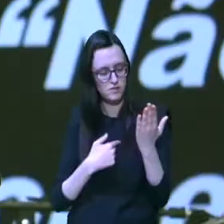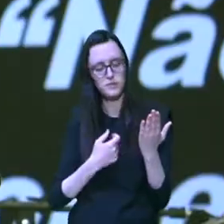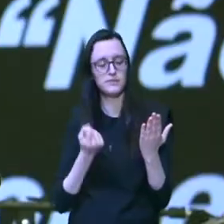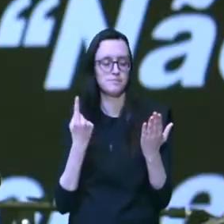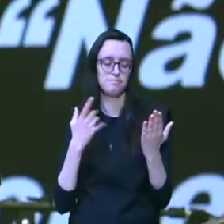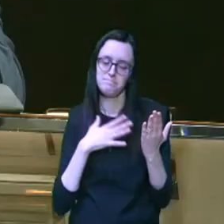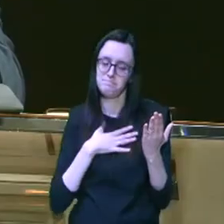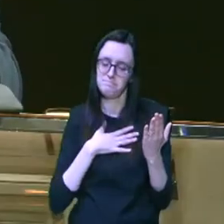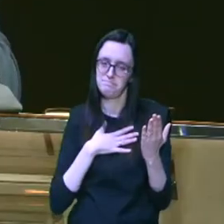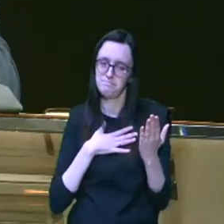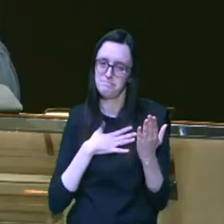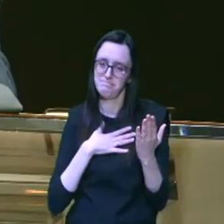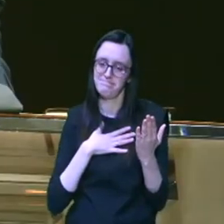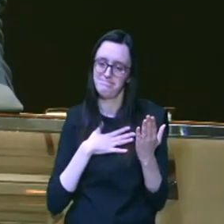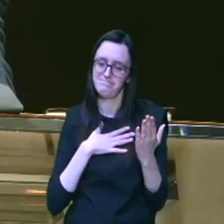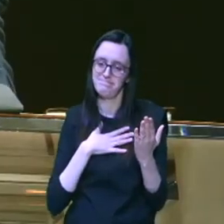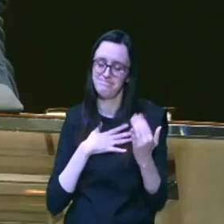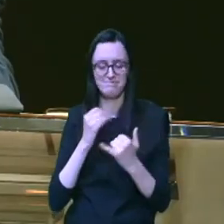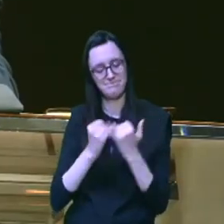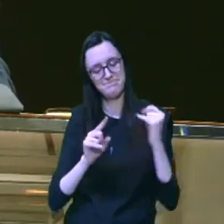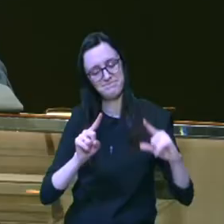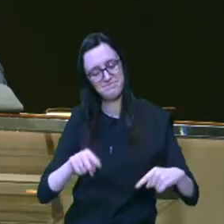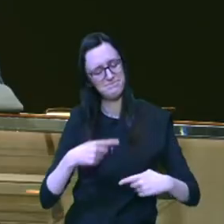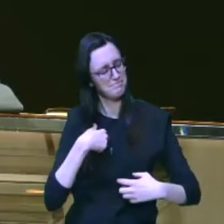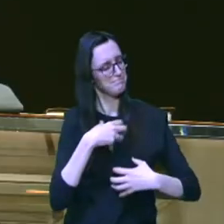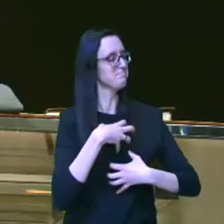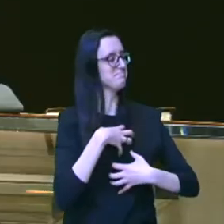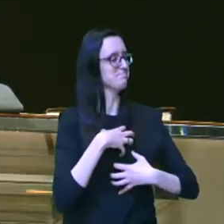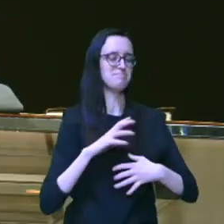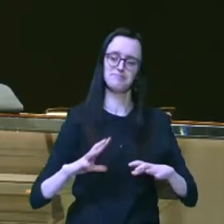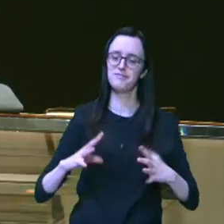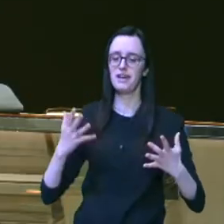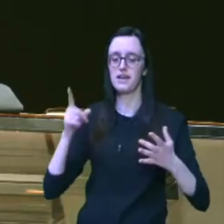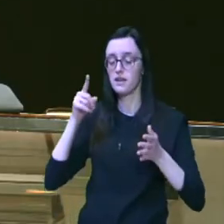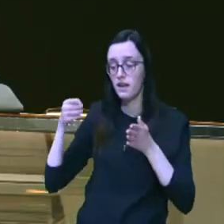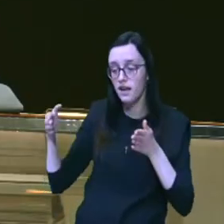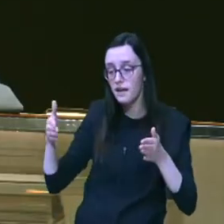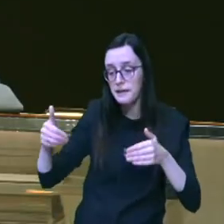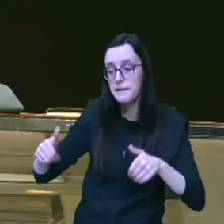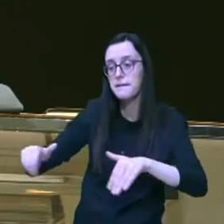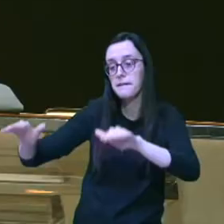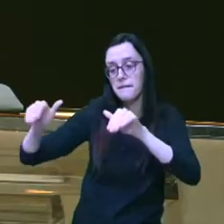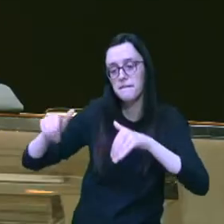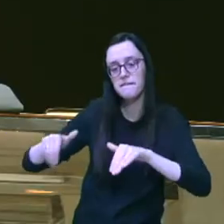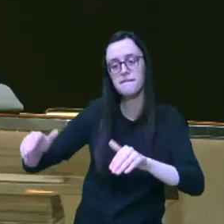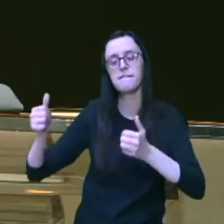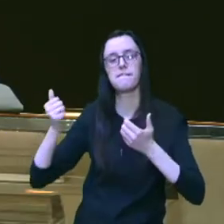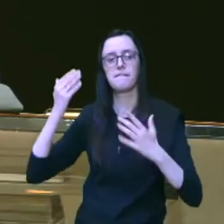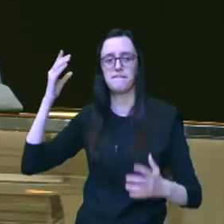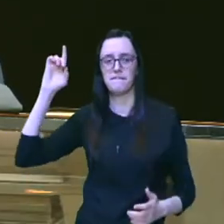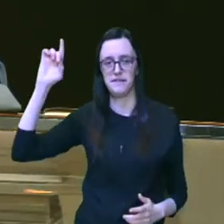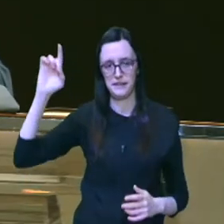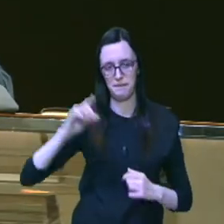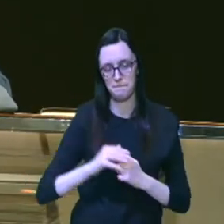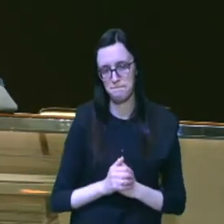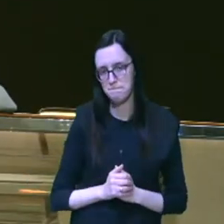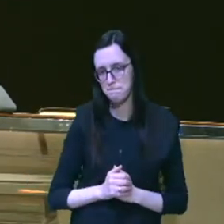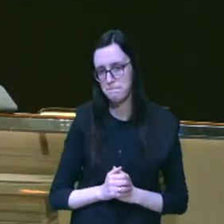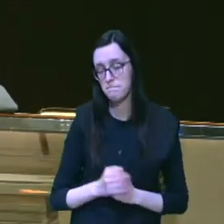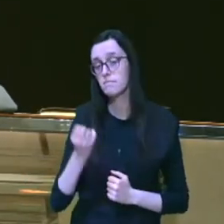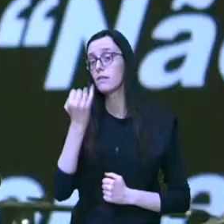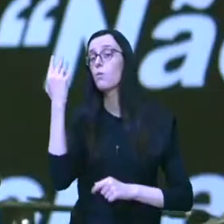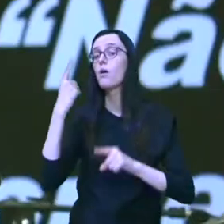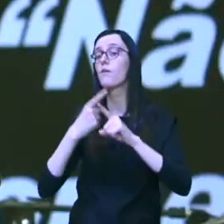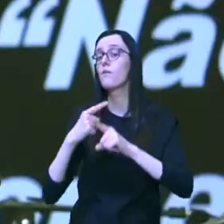valente no desafio de encaminharmos em direção ao Senhor sabe quantas